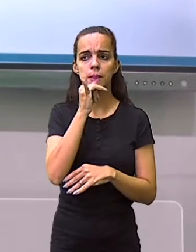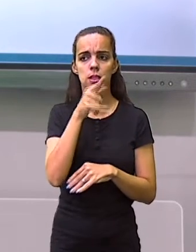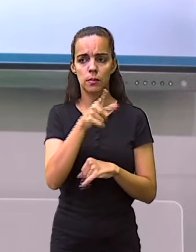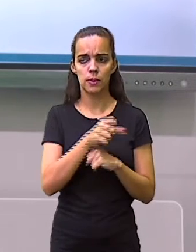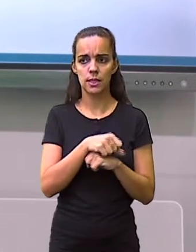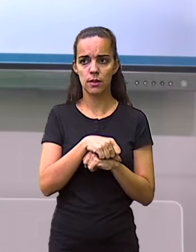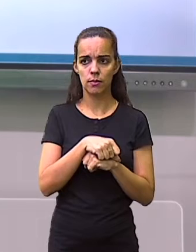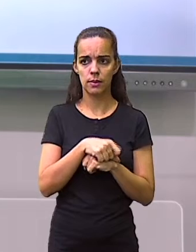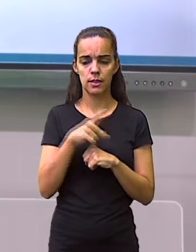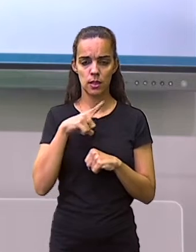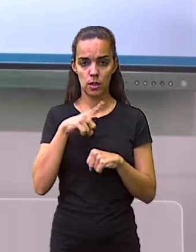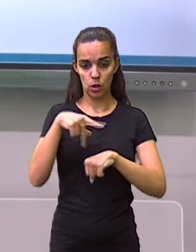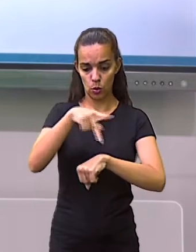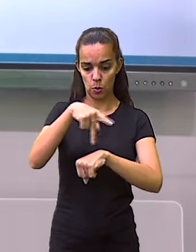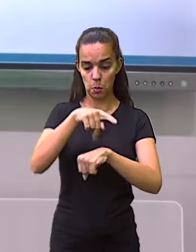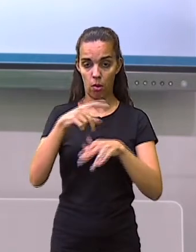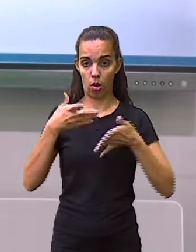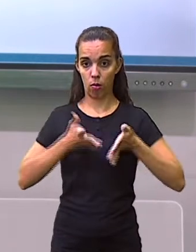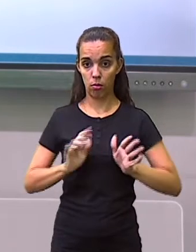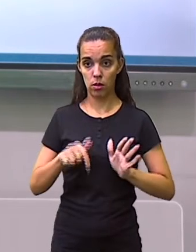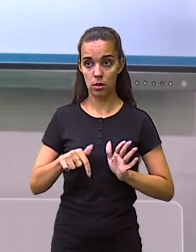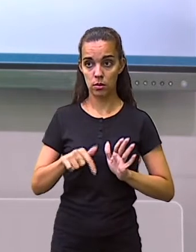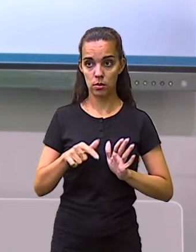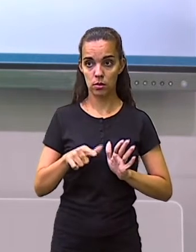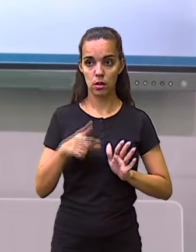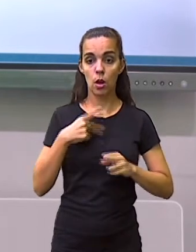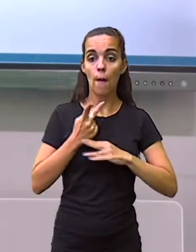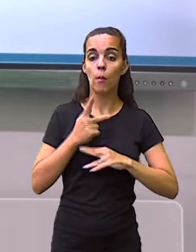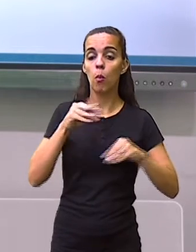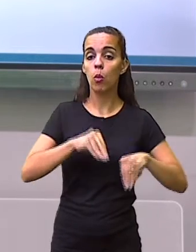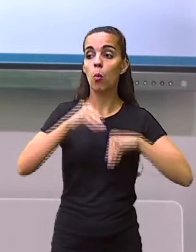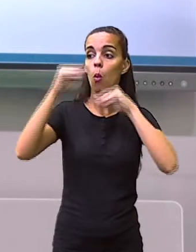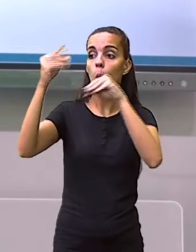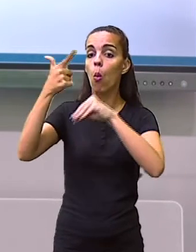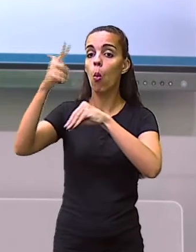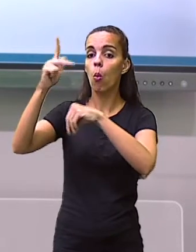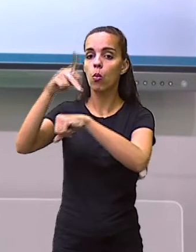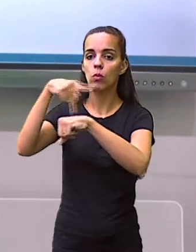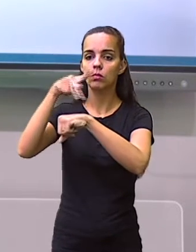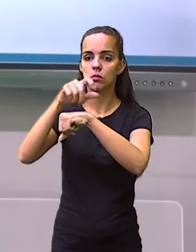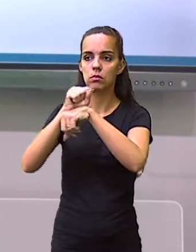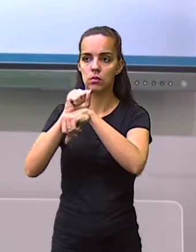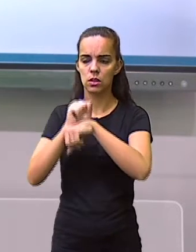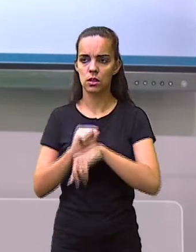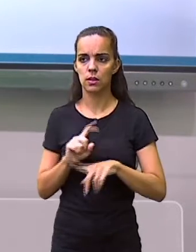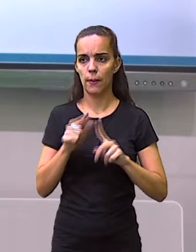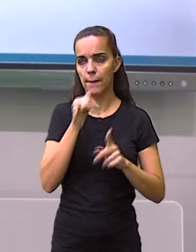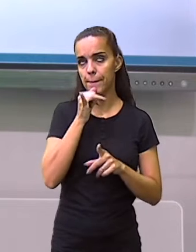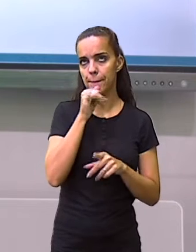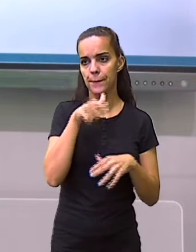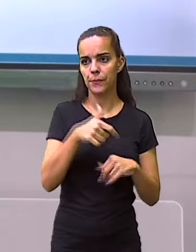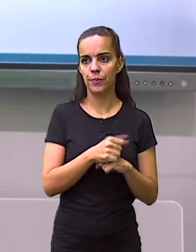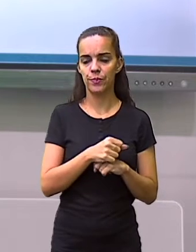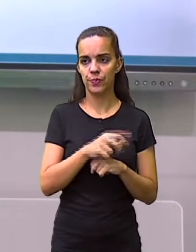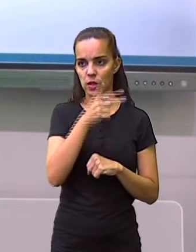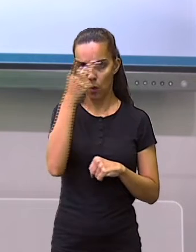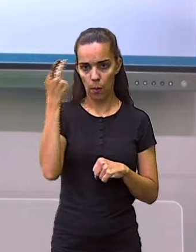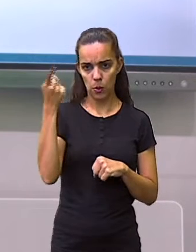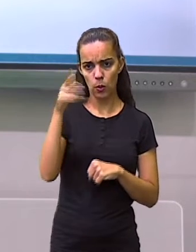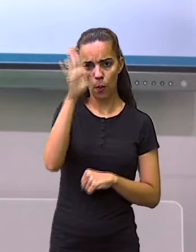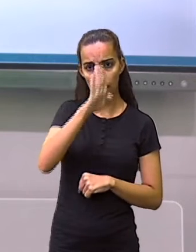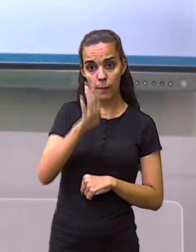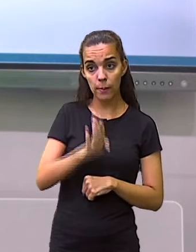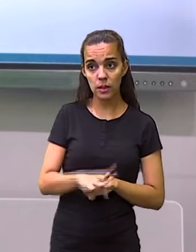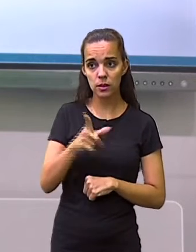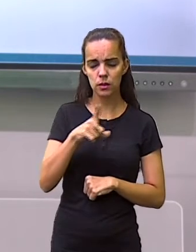se desloca do seu país de origem para outro país. Por exemplo, a migração entre pessoas do Brasil